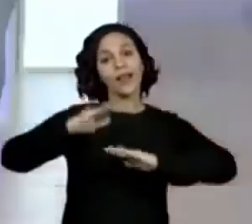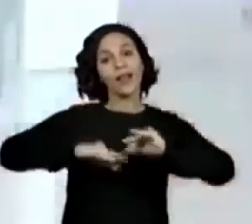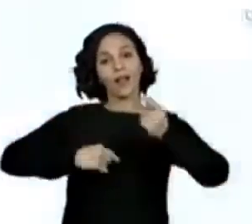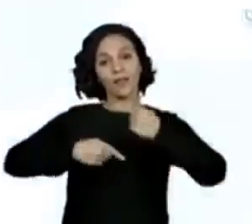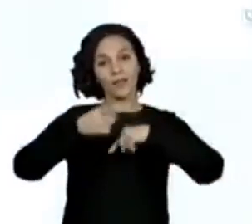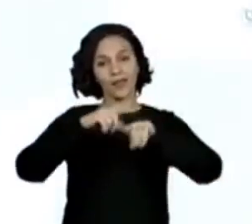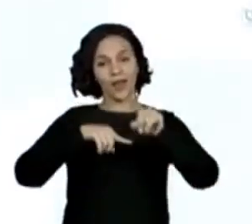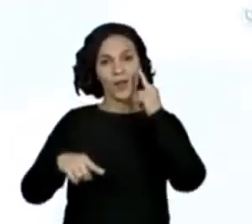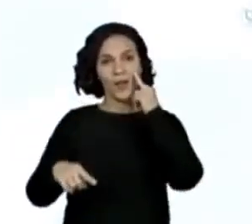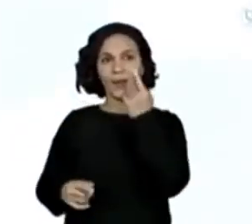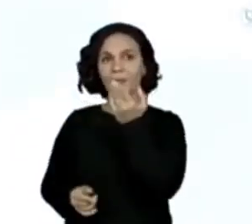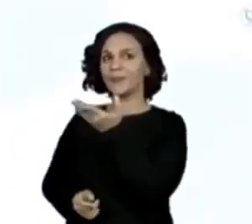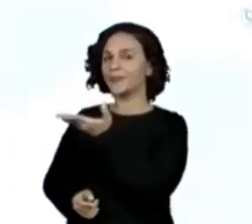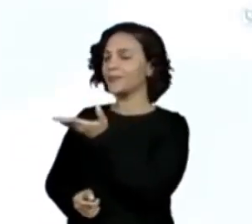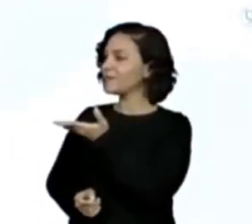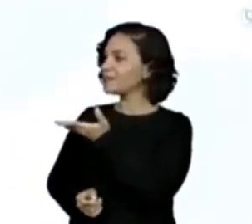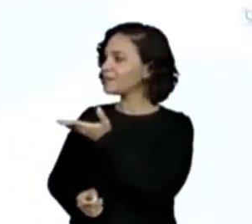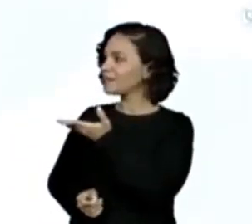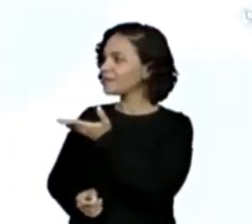é essa aqui.